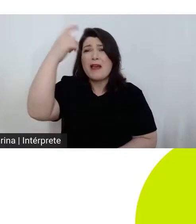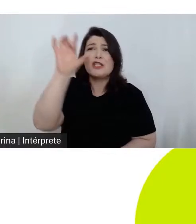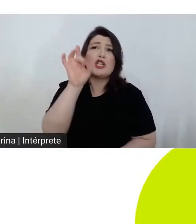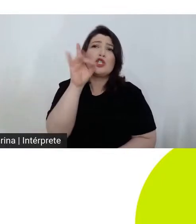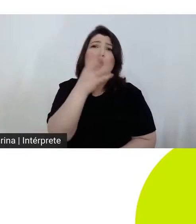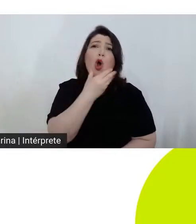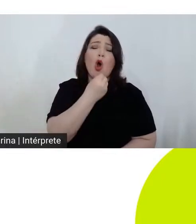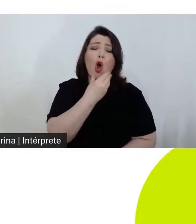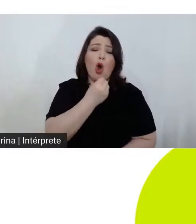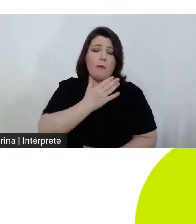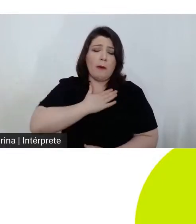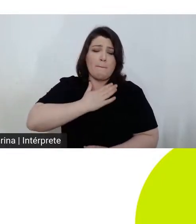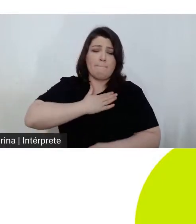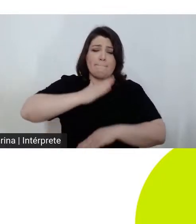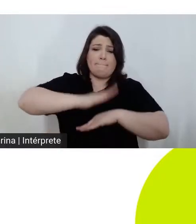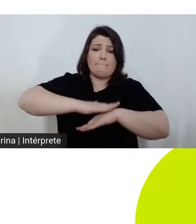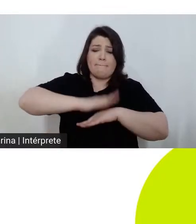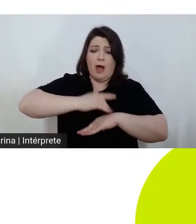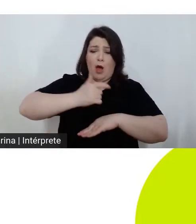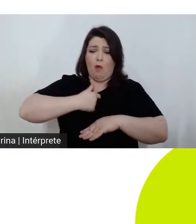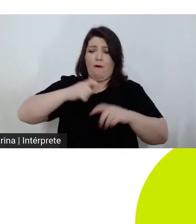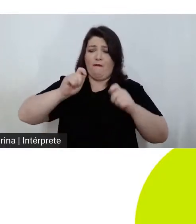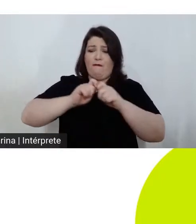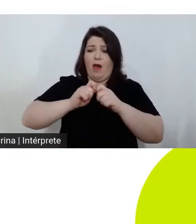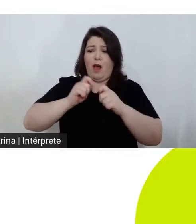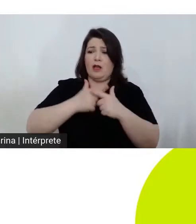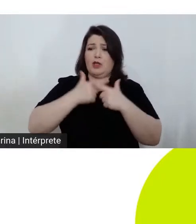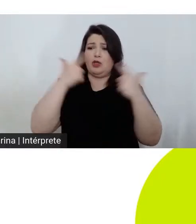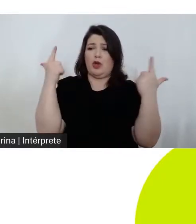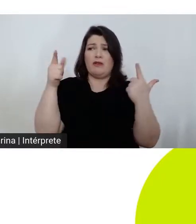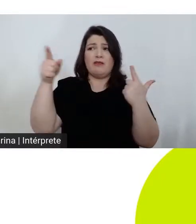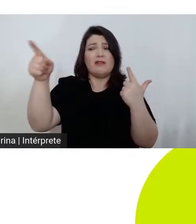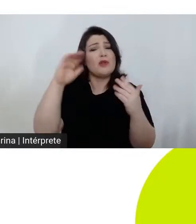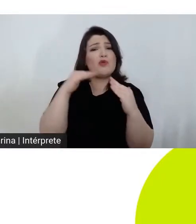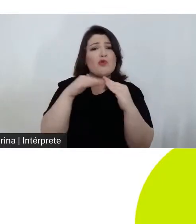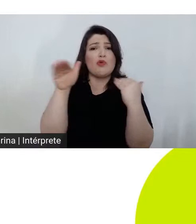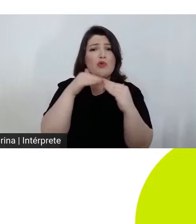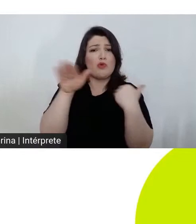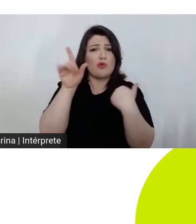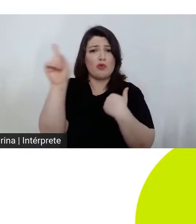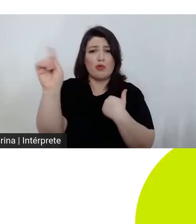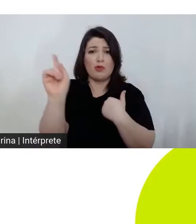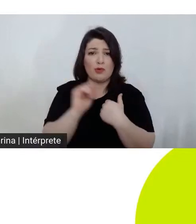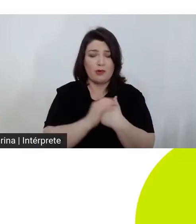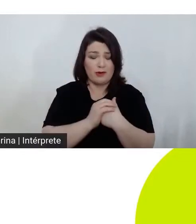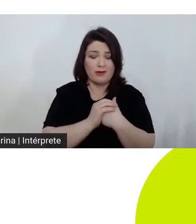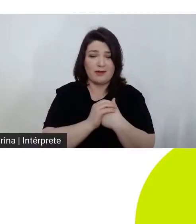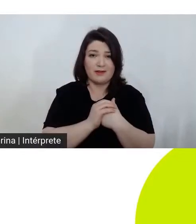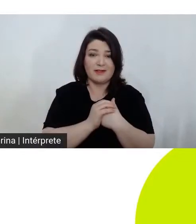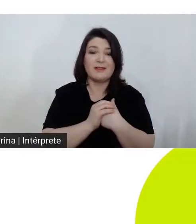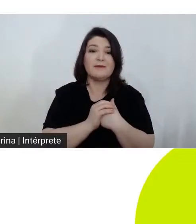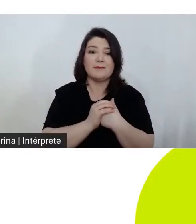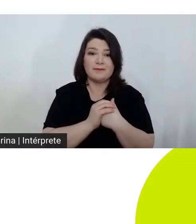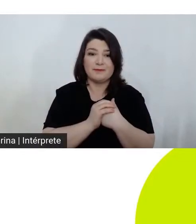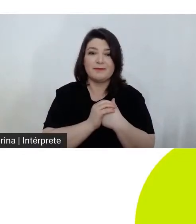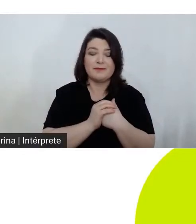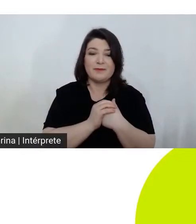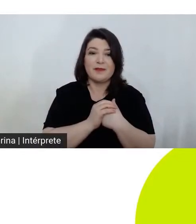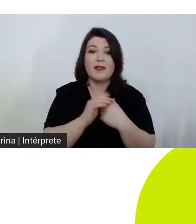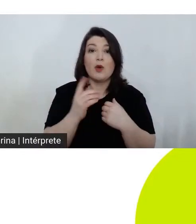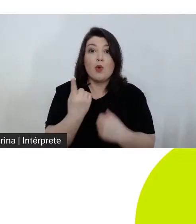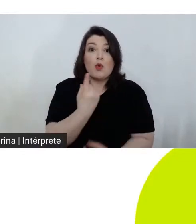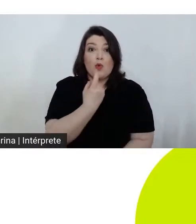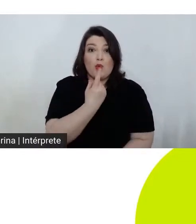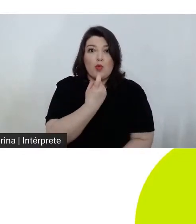sorte seria absolutamente risível aliás célebre expressão de que o único homem